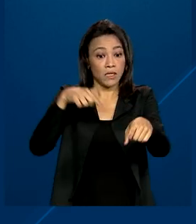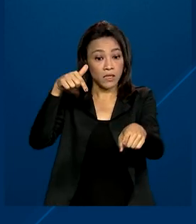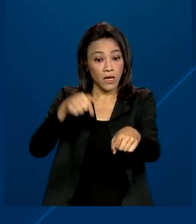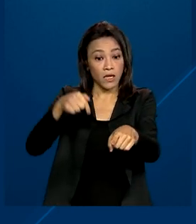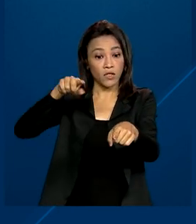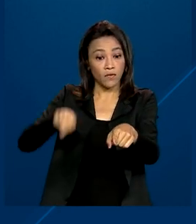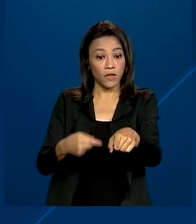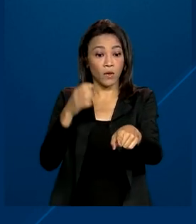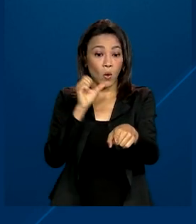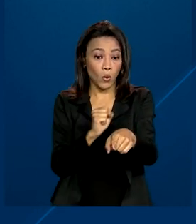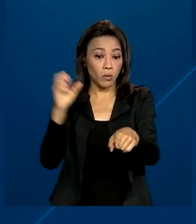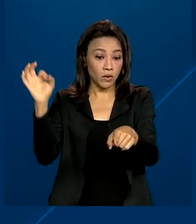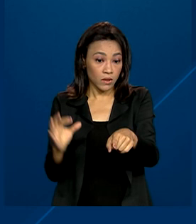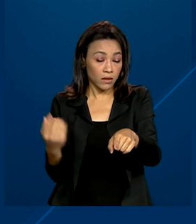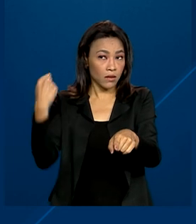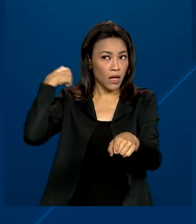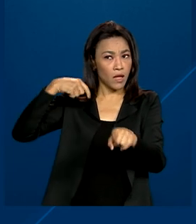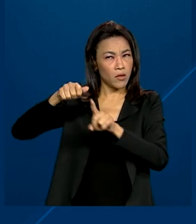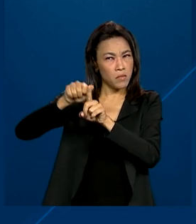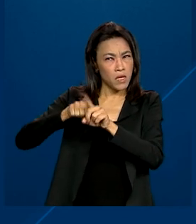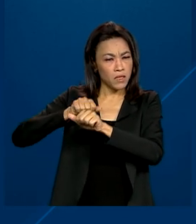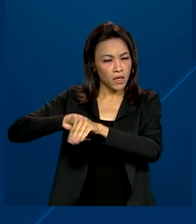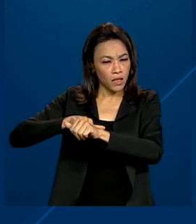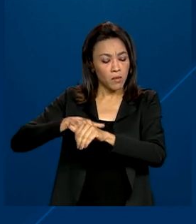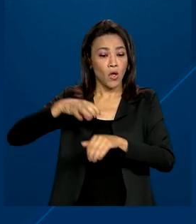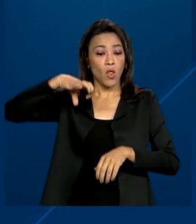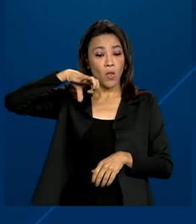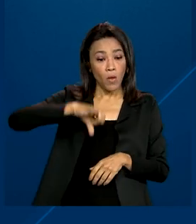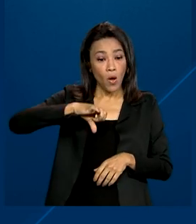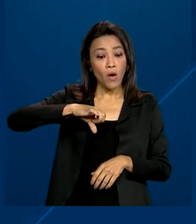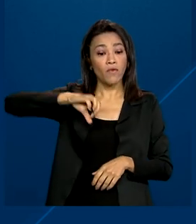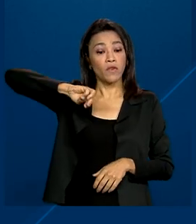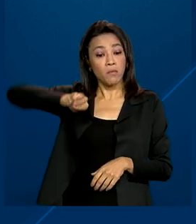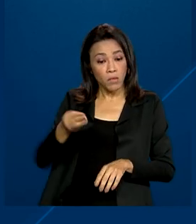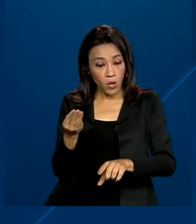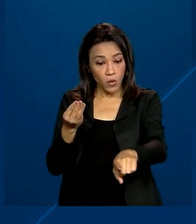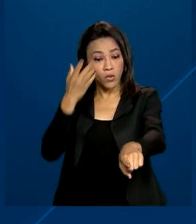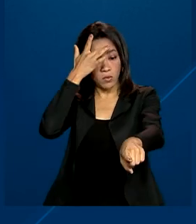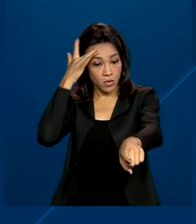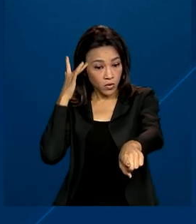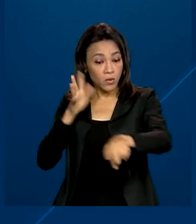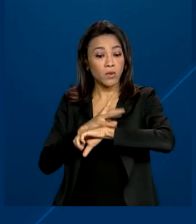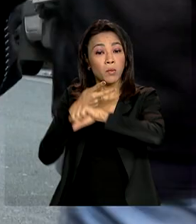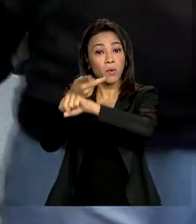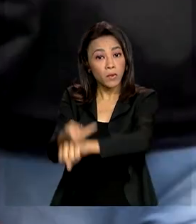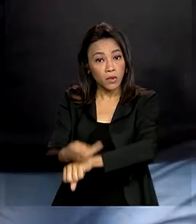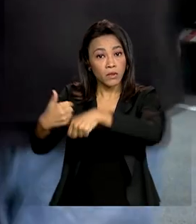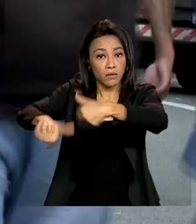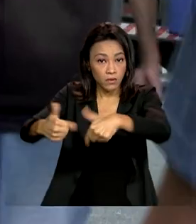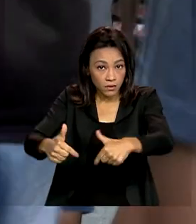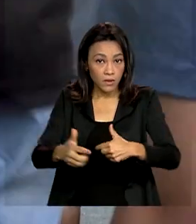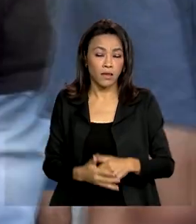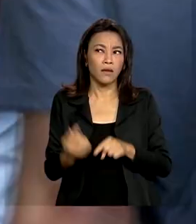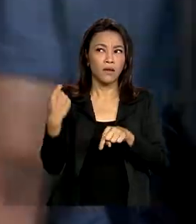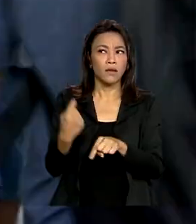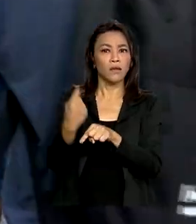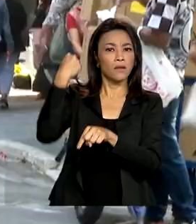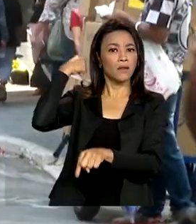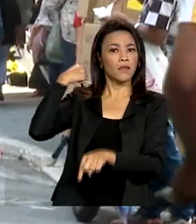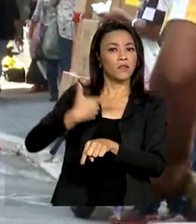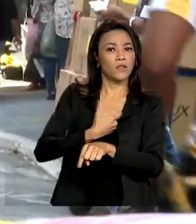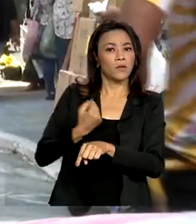trimestre encerrado em setembro. São 9,5 de brasileiros procurando emprego. Desde 2015,